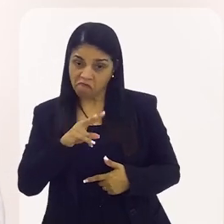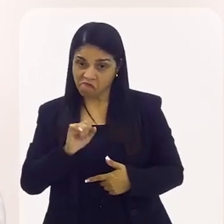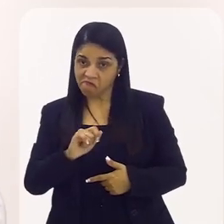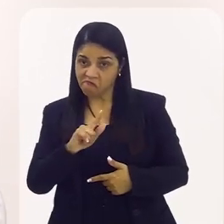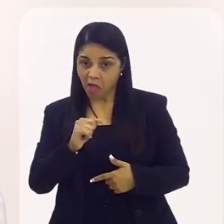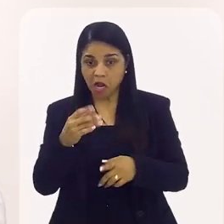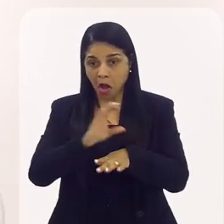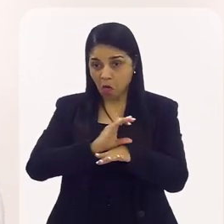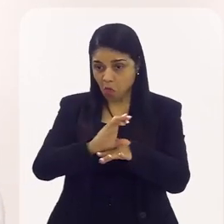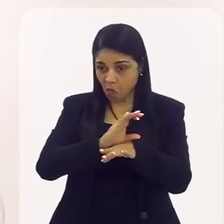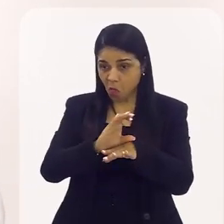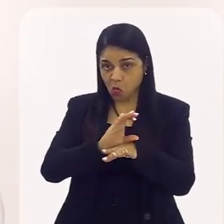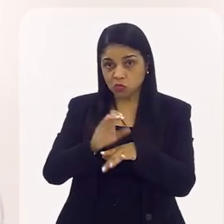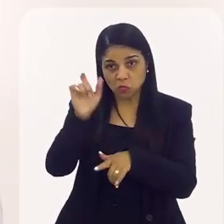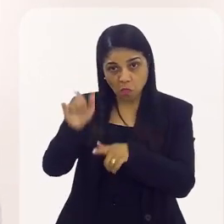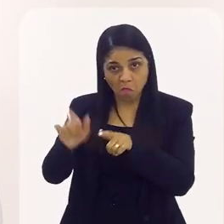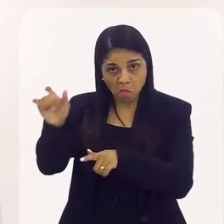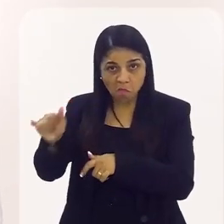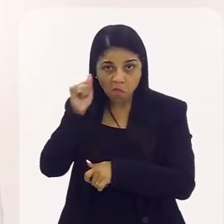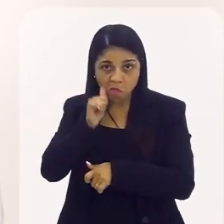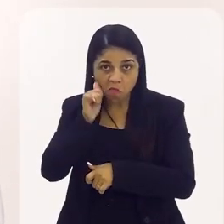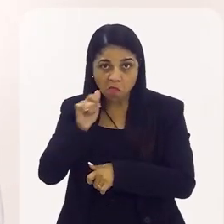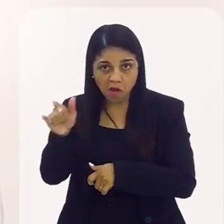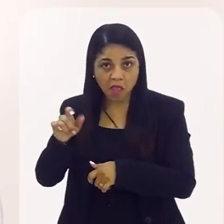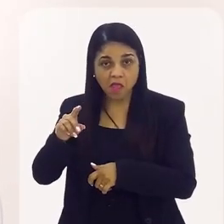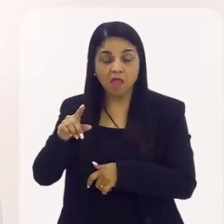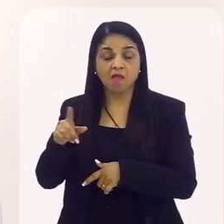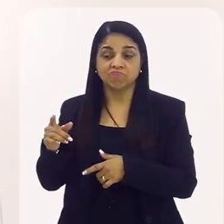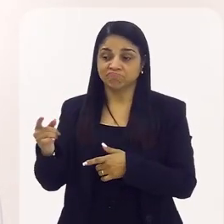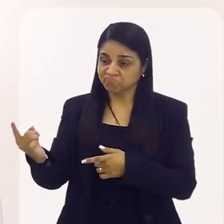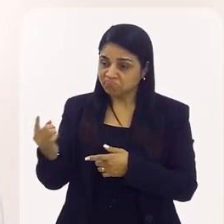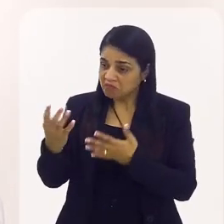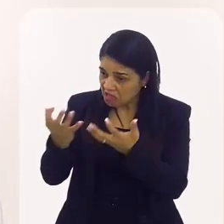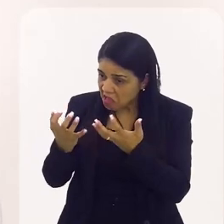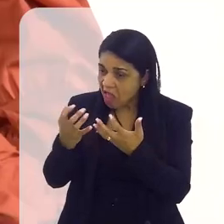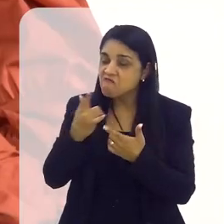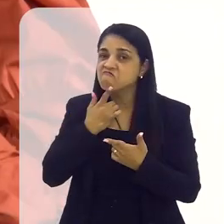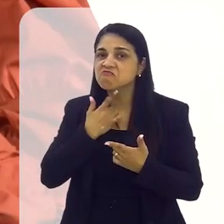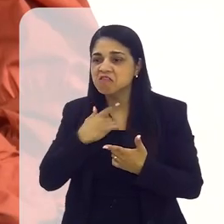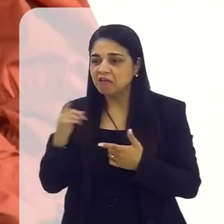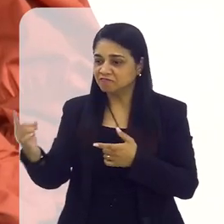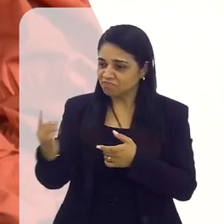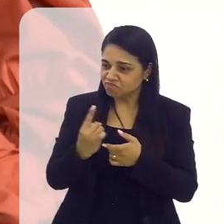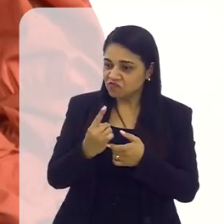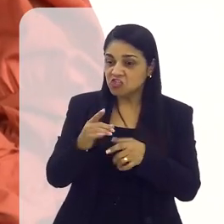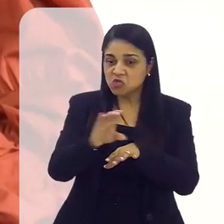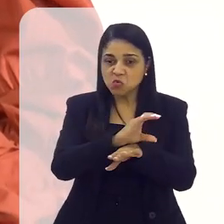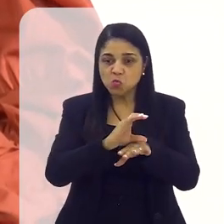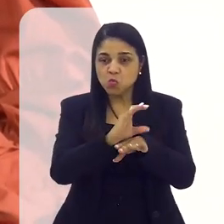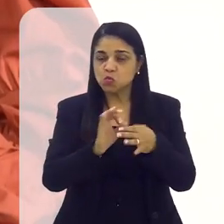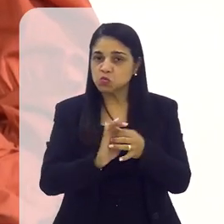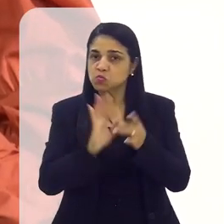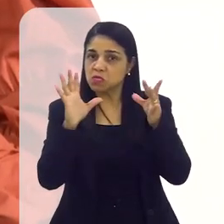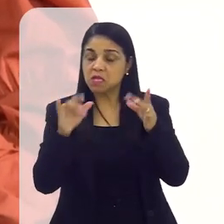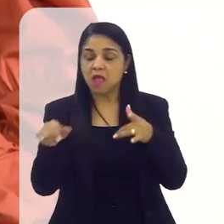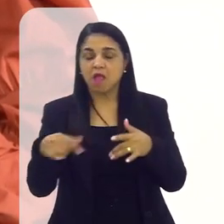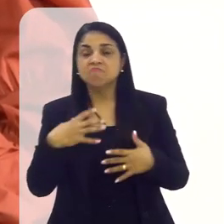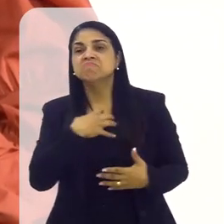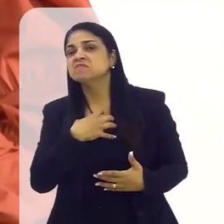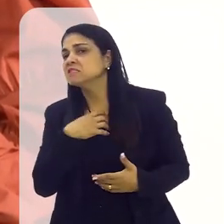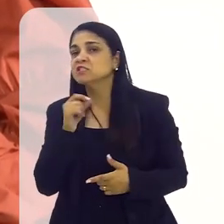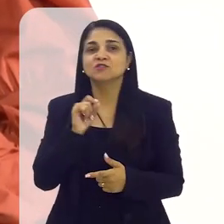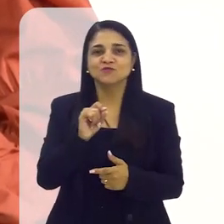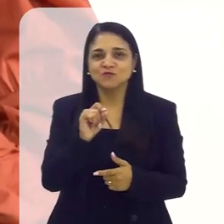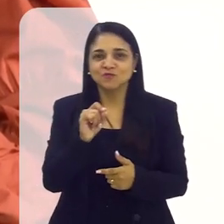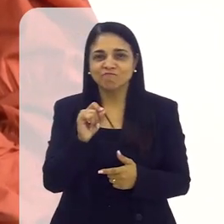de lá e vir fazer o curso. isso. isso aconteceu. Aconteceu. Como é que você se sentiu ali naquela hora? Nossa, é um